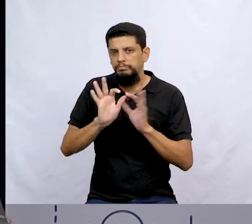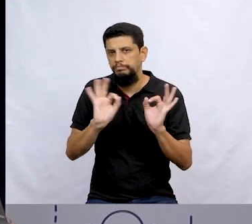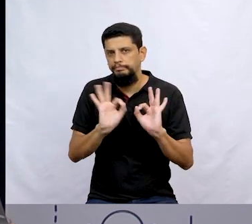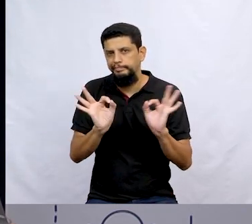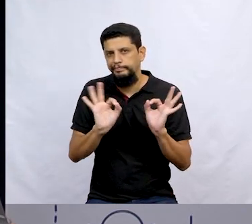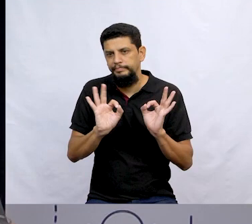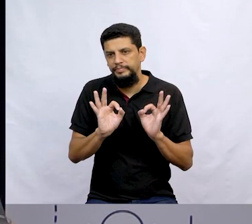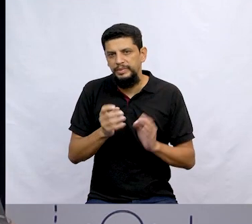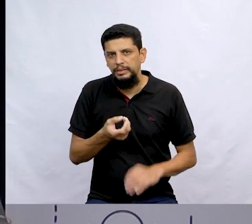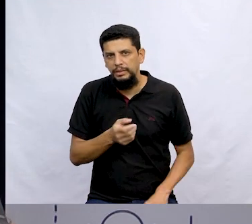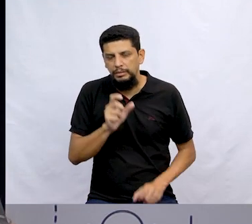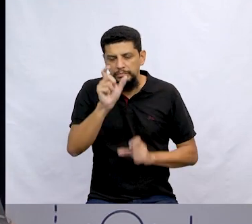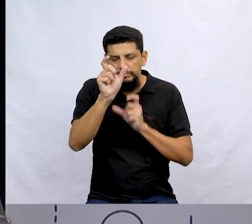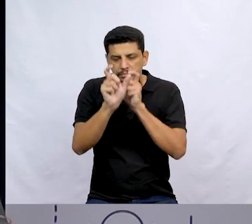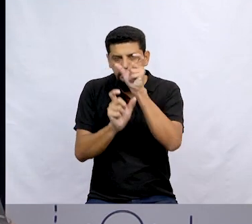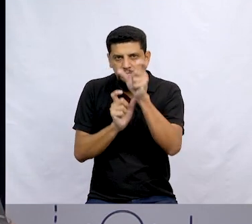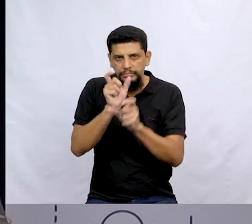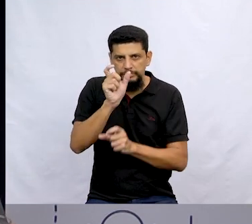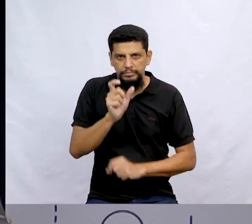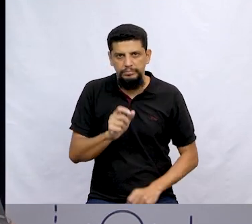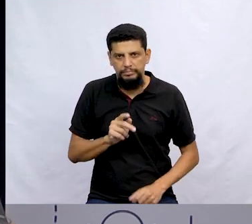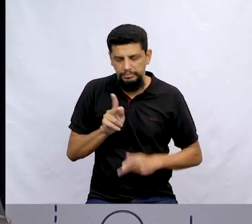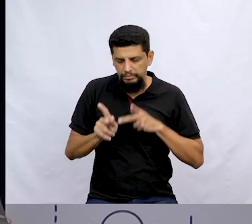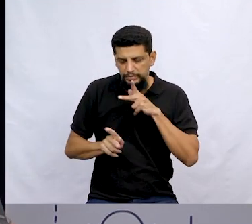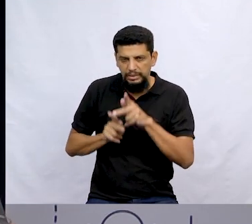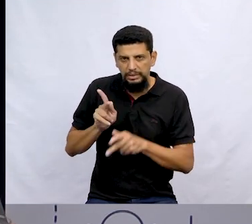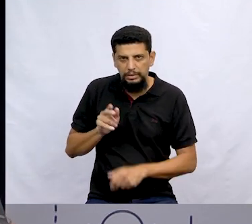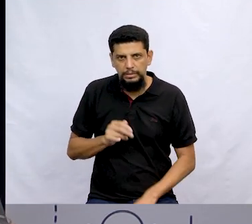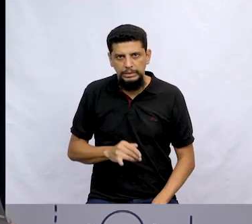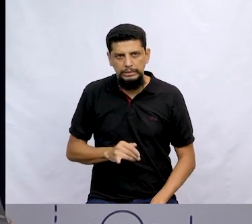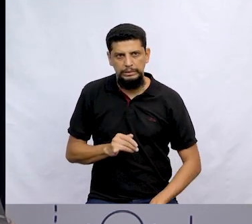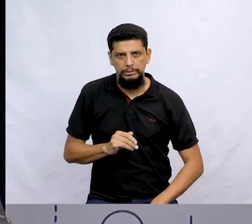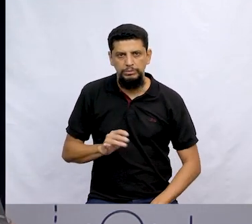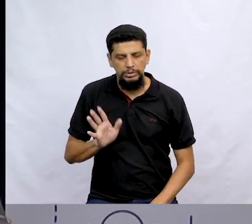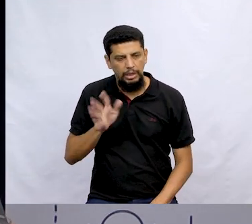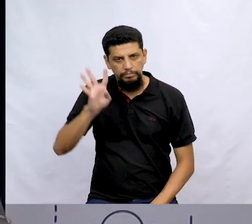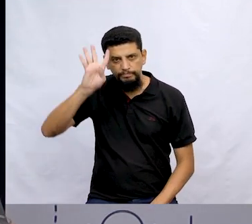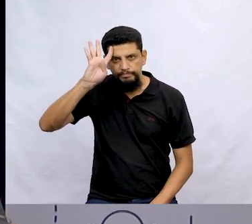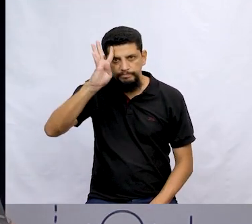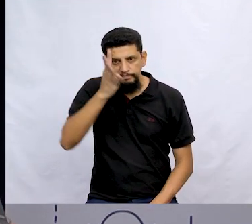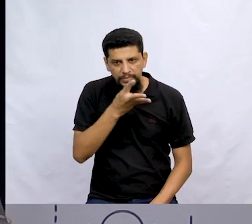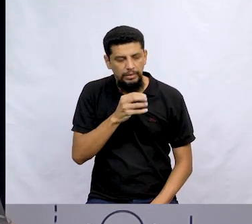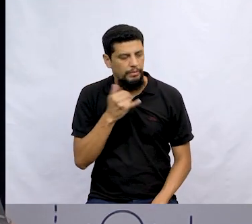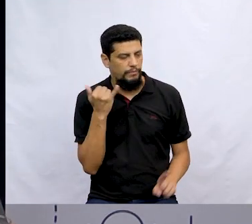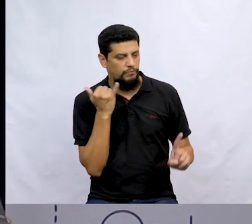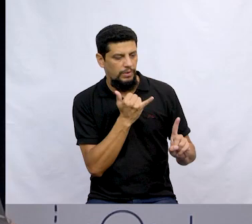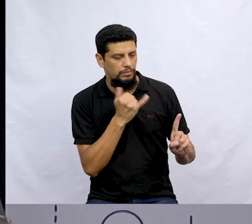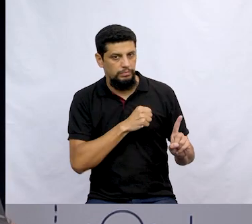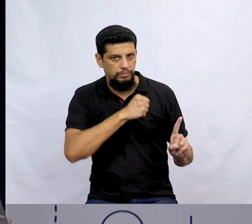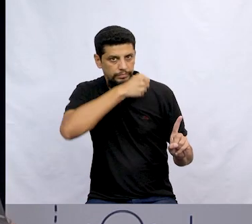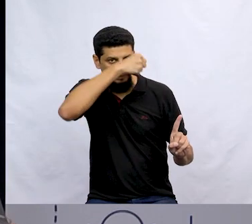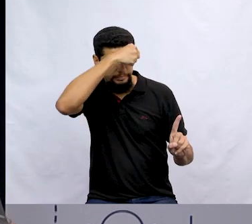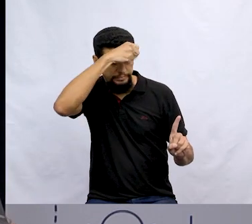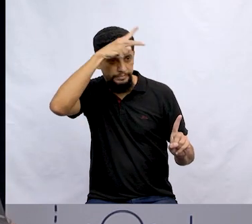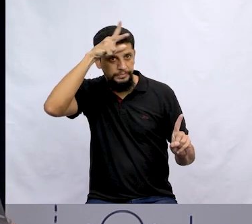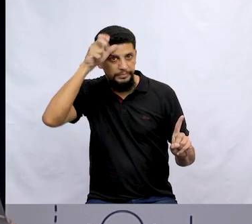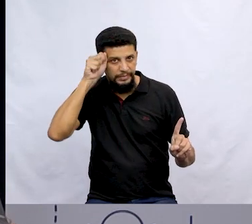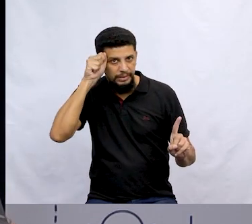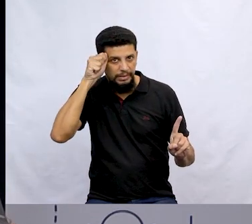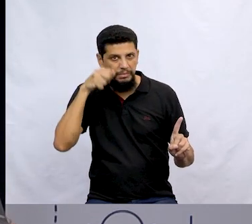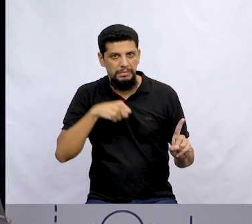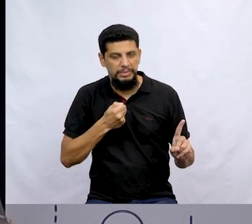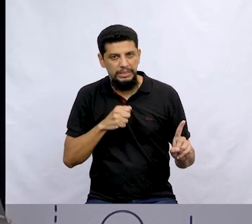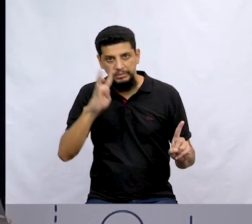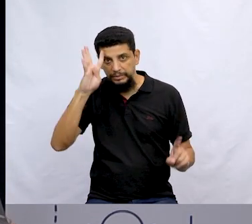Uns poucos moradores, que ainda estavam imunes àquele desânimo todo, já resolveram falar com o prefeito. Aquilo tinha que ser resolvido